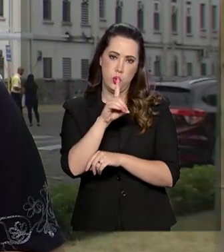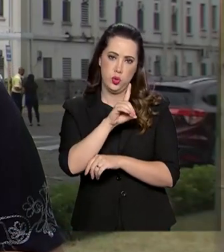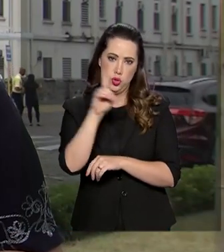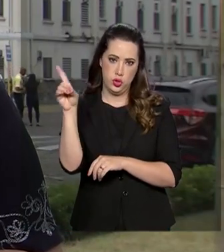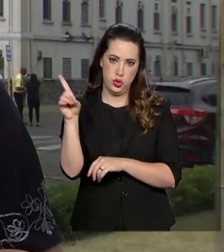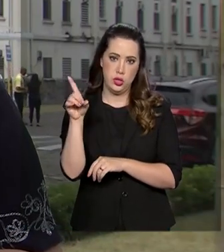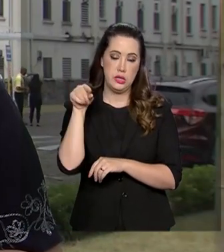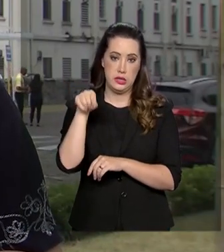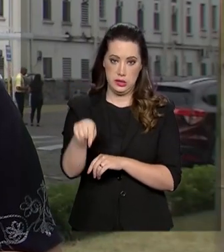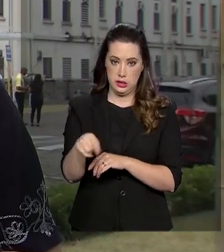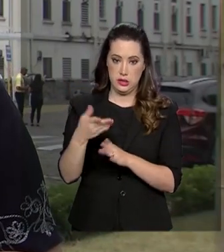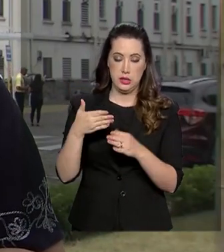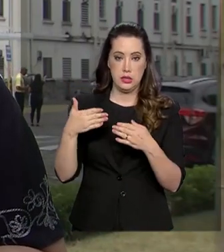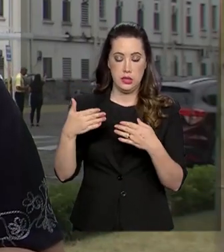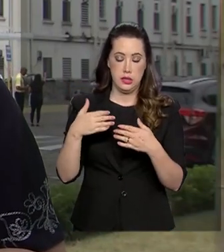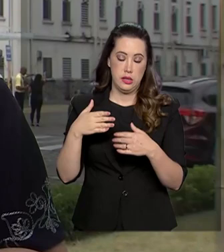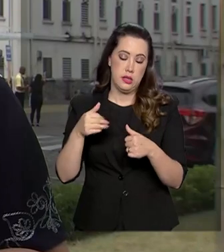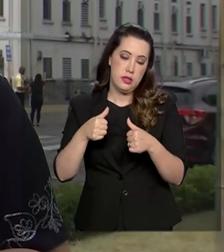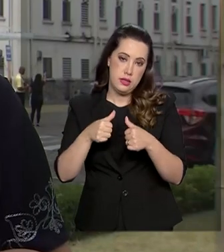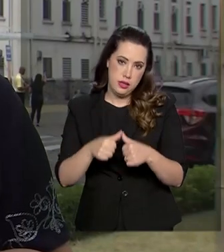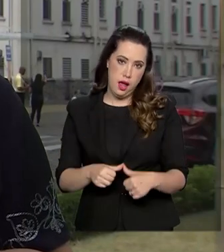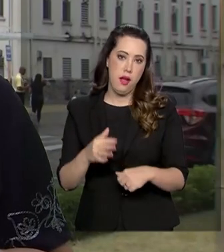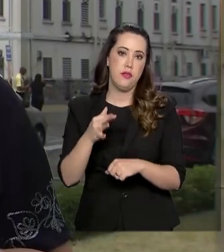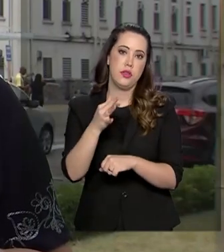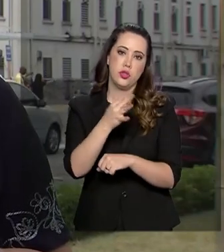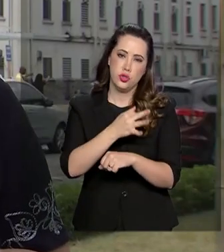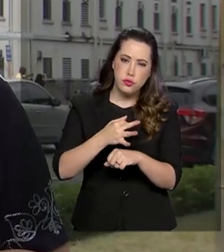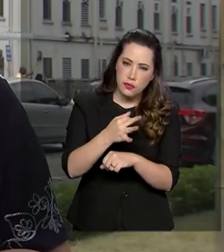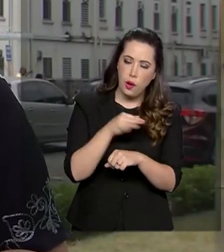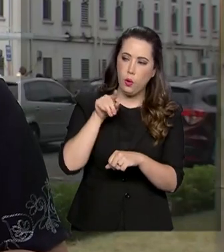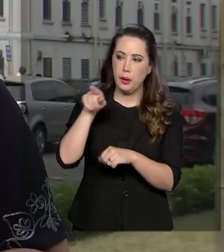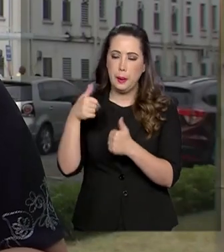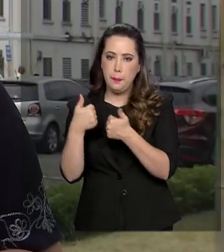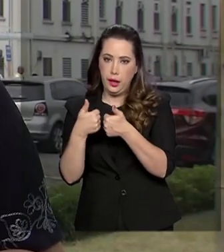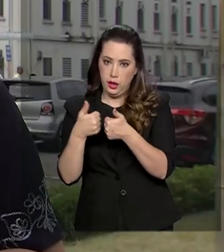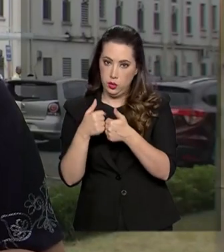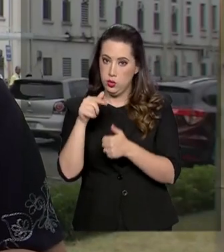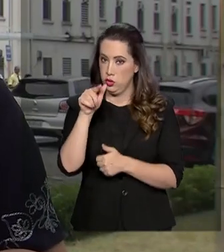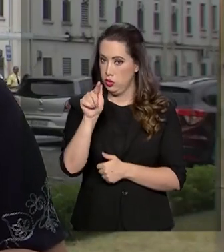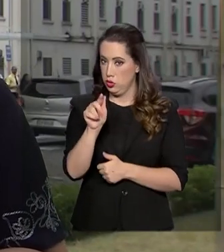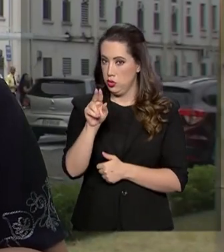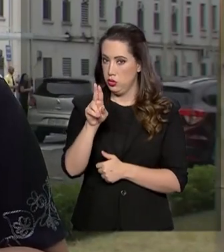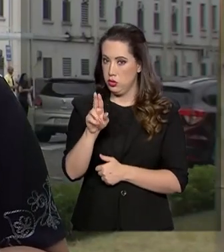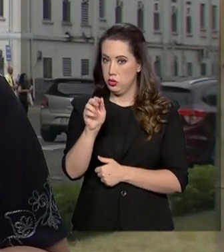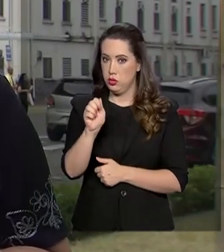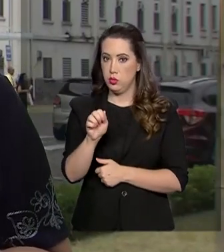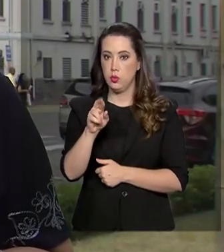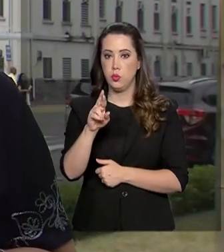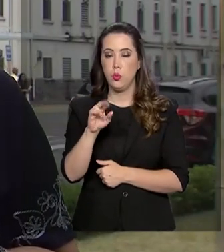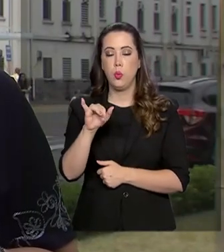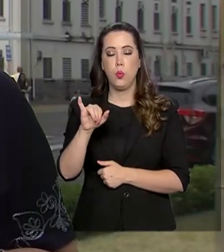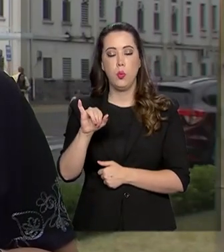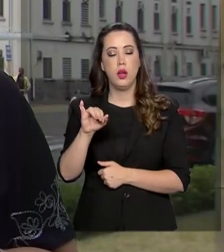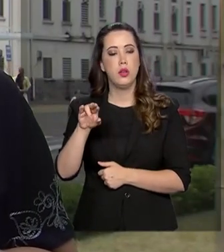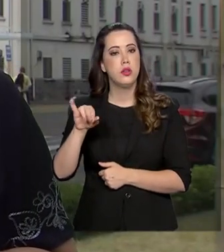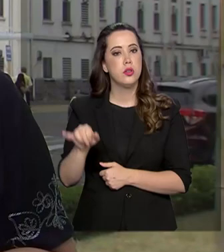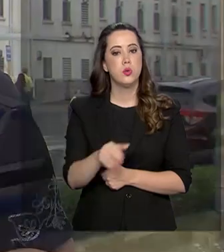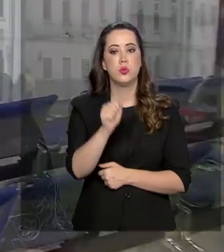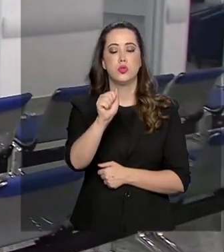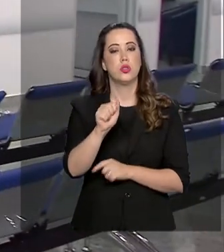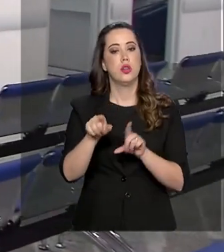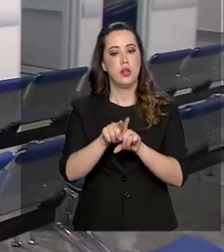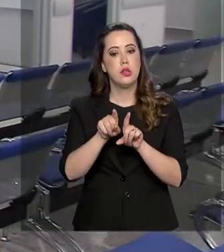tem aqui no município vizinho, Guarujá. Este pronto-socorro, prédio que vai ser reinaugurado, uma estrutura totalmente nova, atende